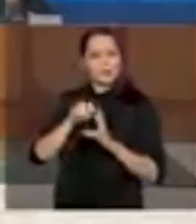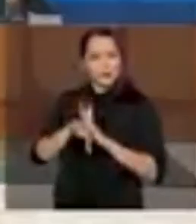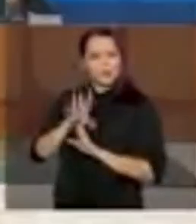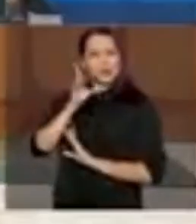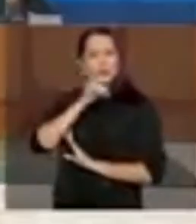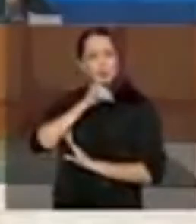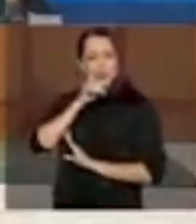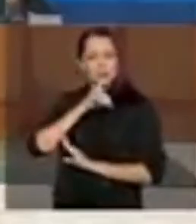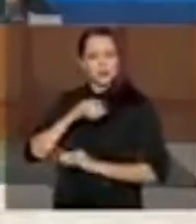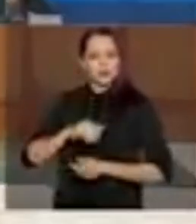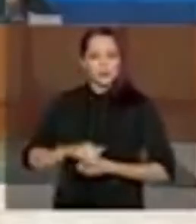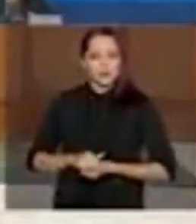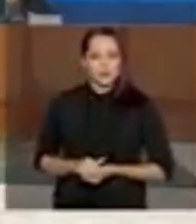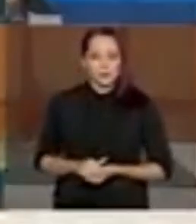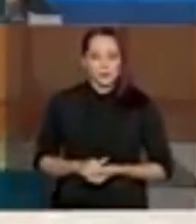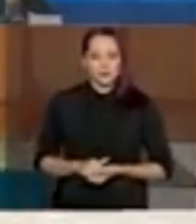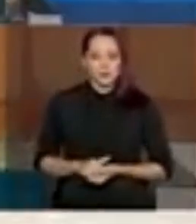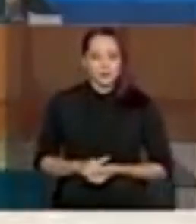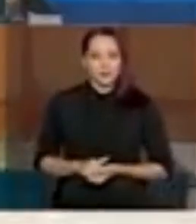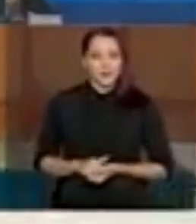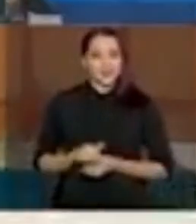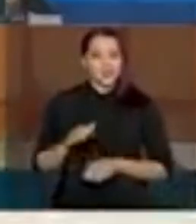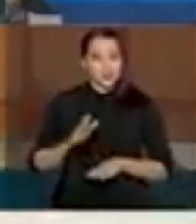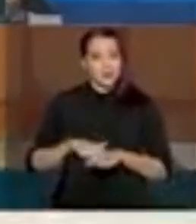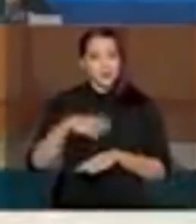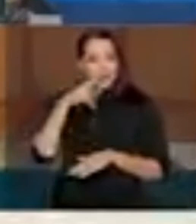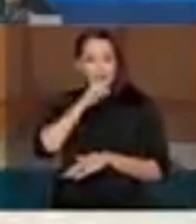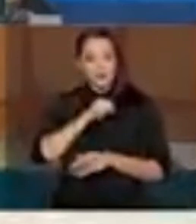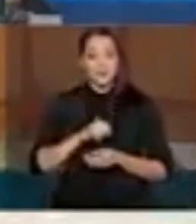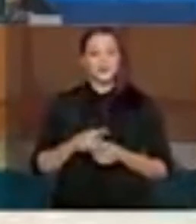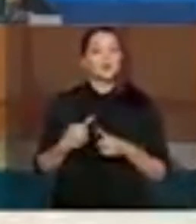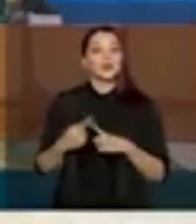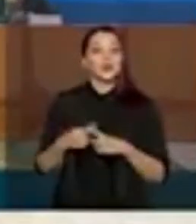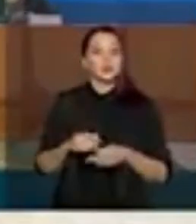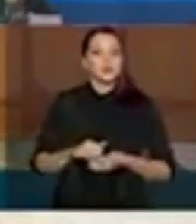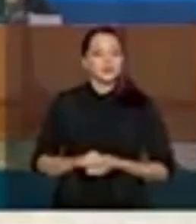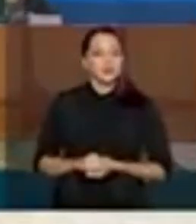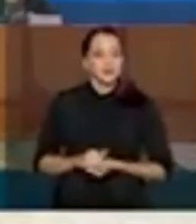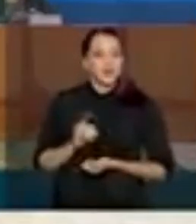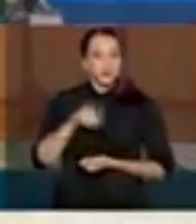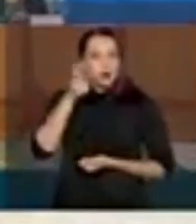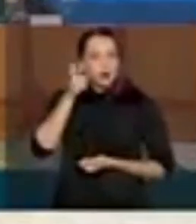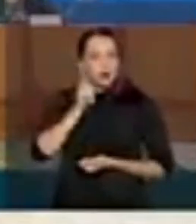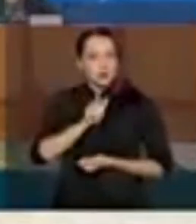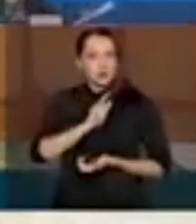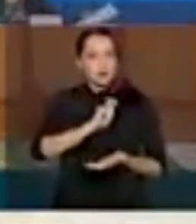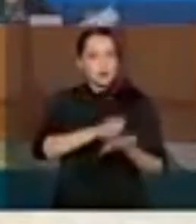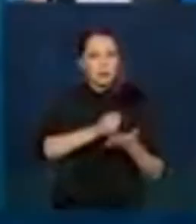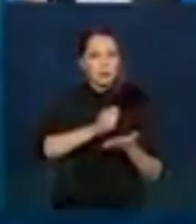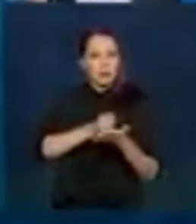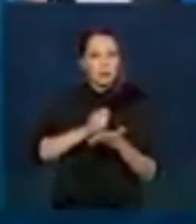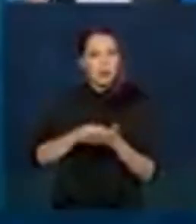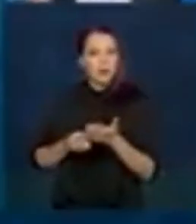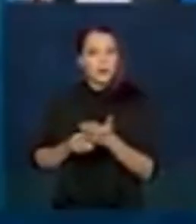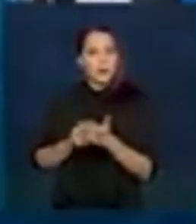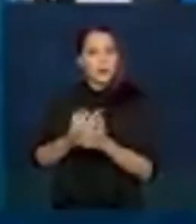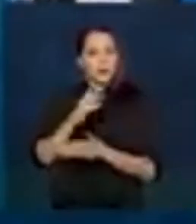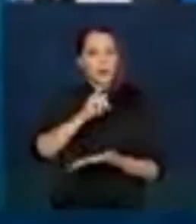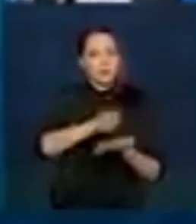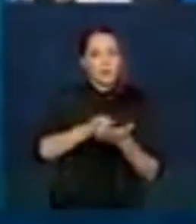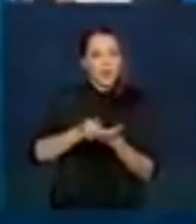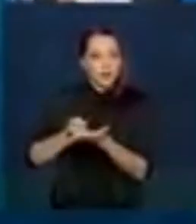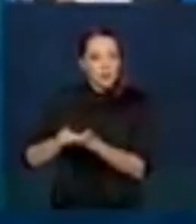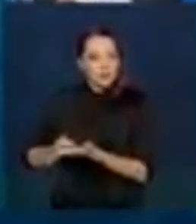Primeira vez, estamos acelerando. E por que isso? Para conseguir realizar tantos pagamentos